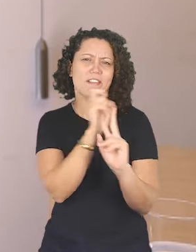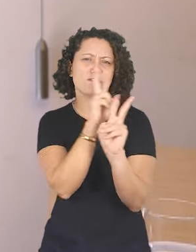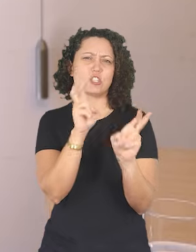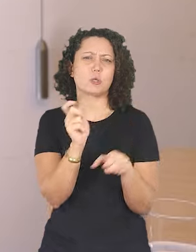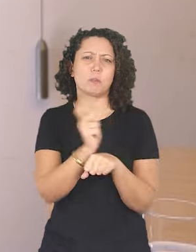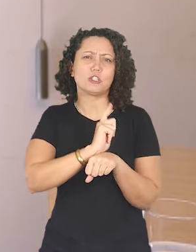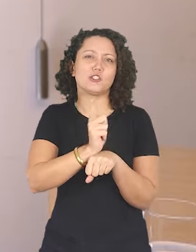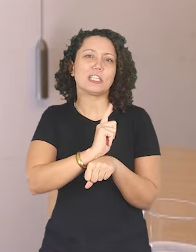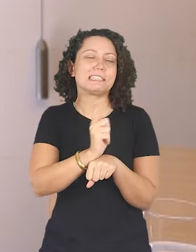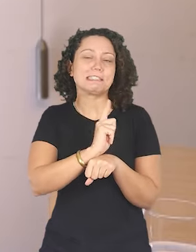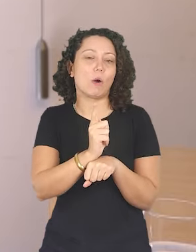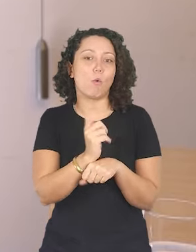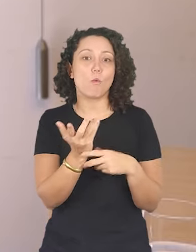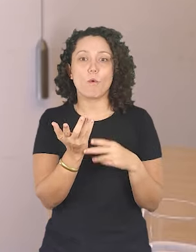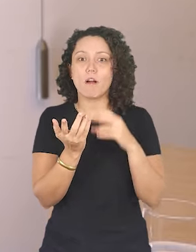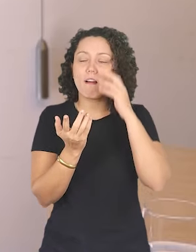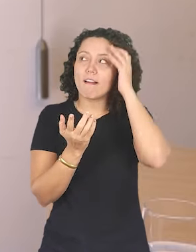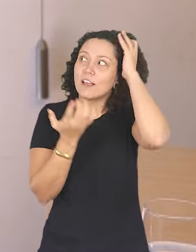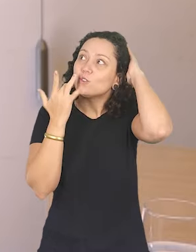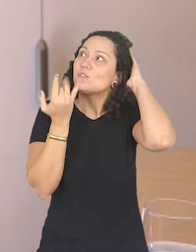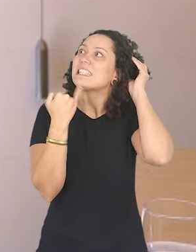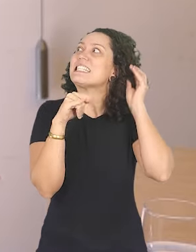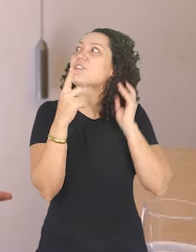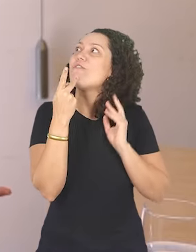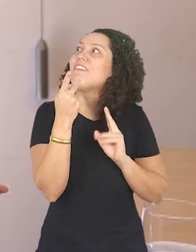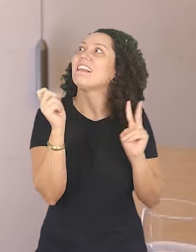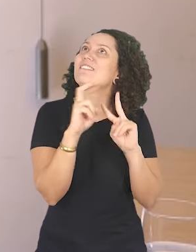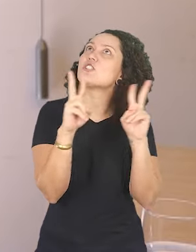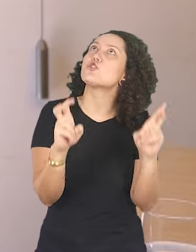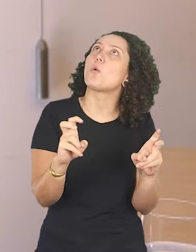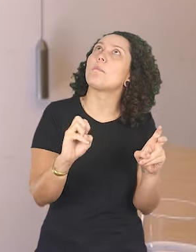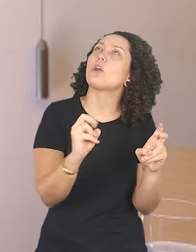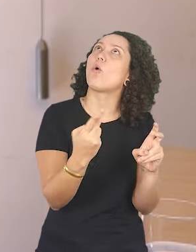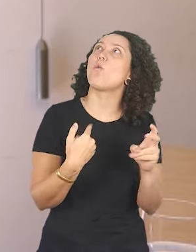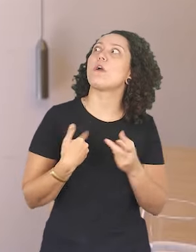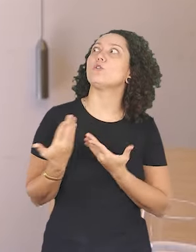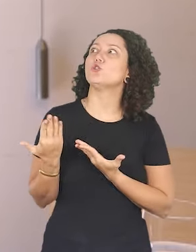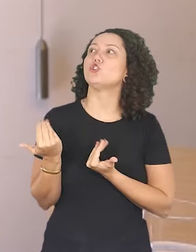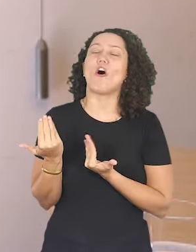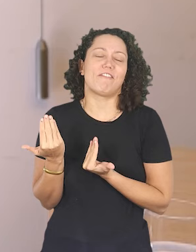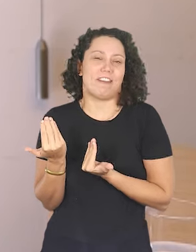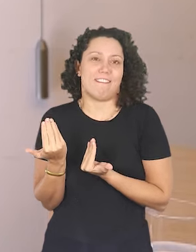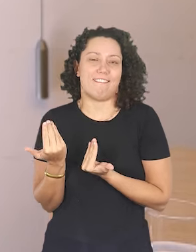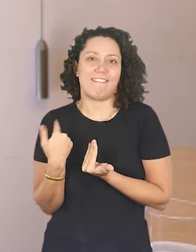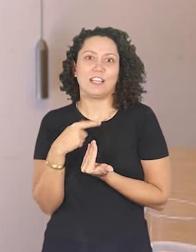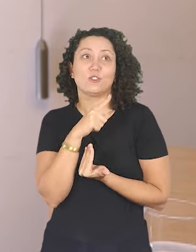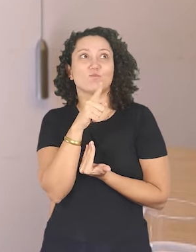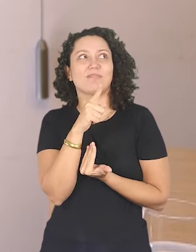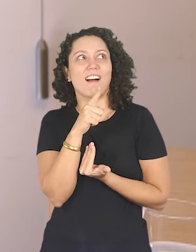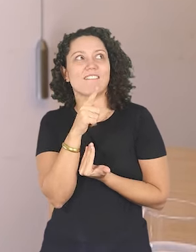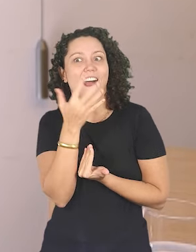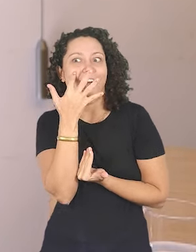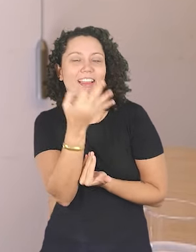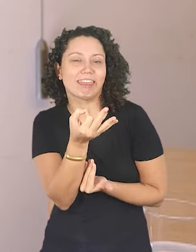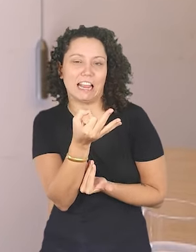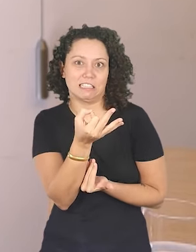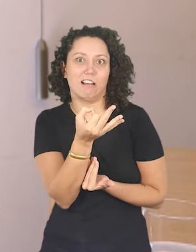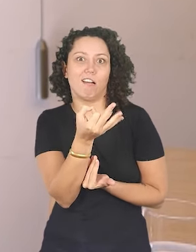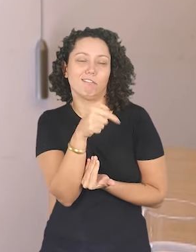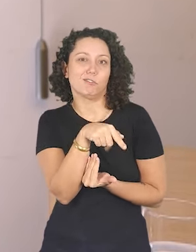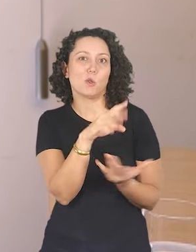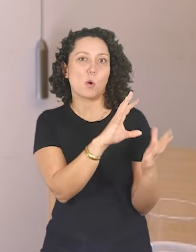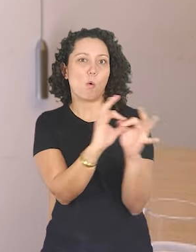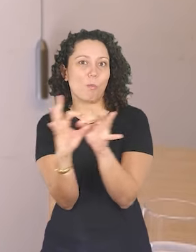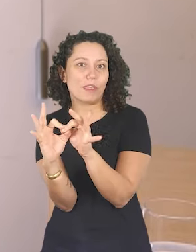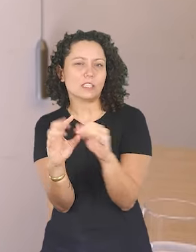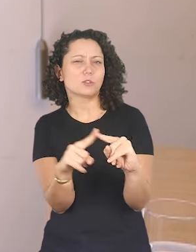falava muito em gestão, era tudo meio... Eu não sei se não se falava ou se eu era muito jovem e, portanto, não estava muito ligada na